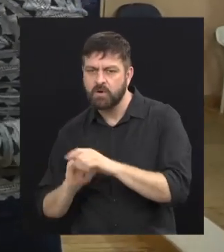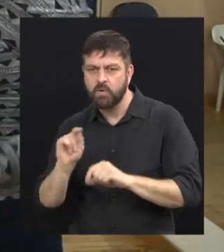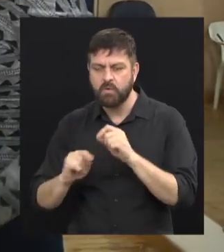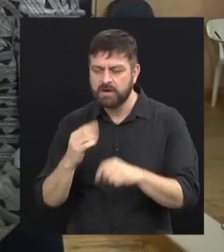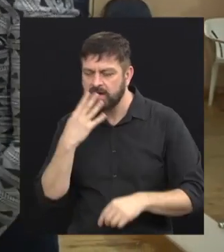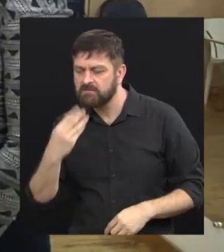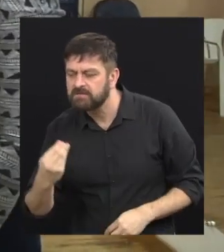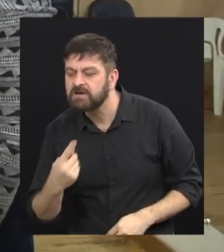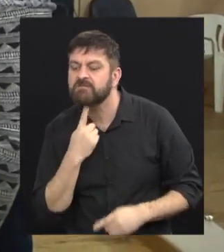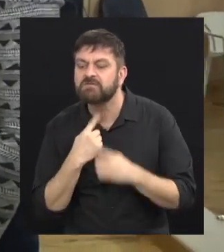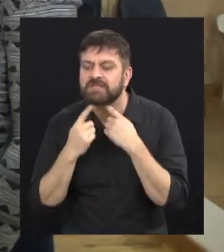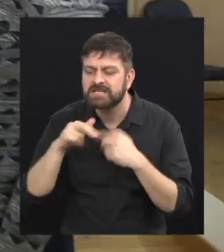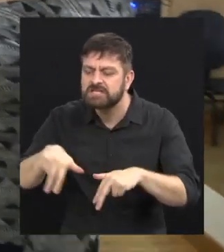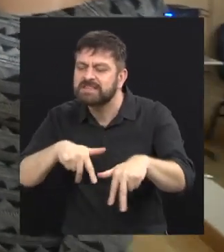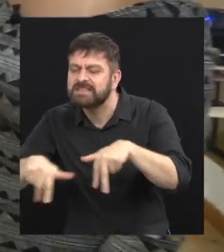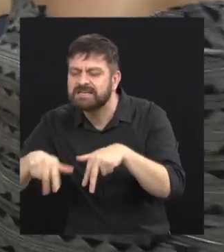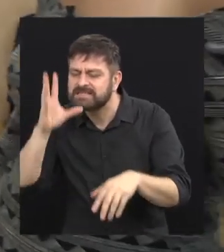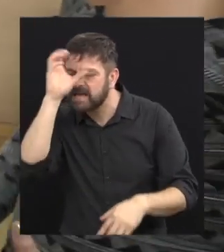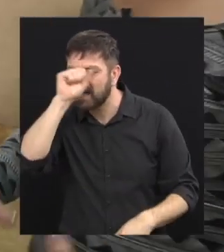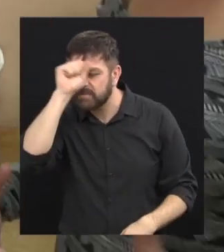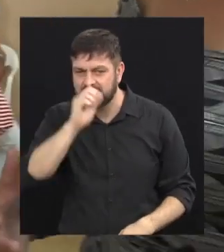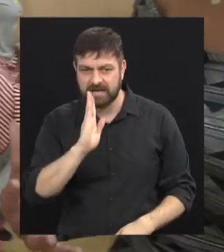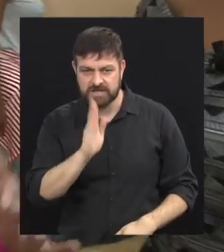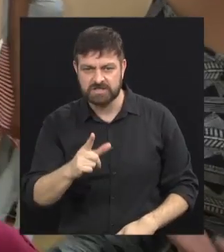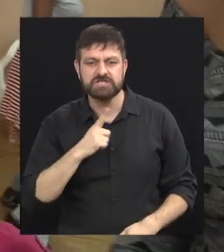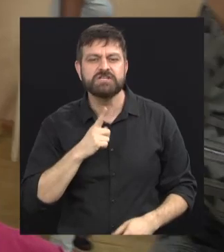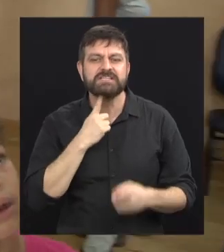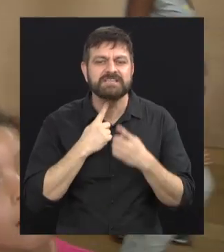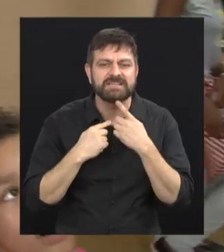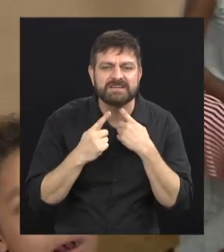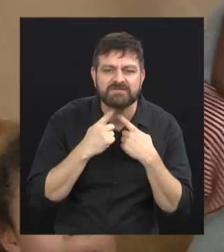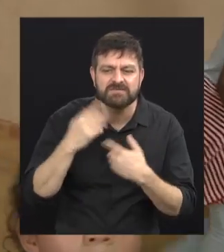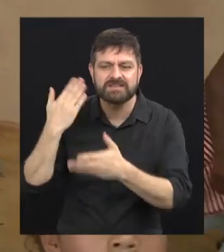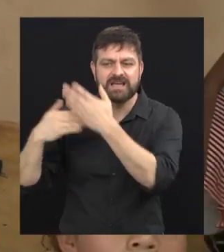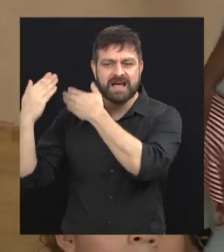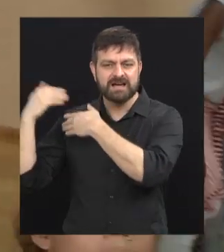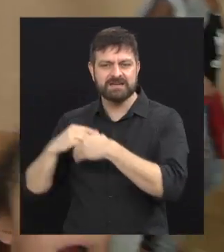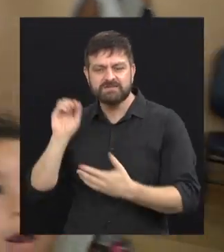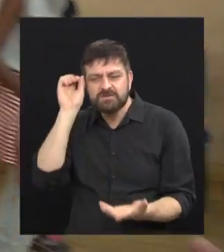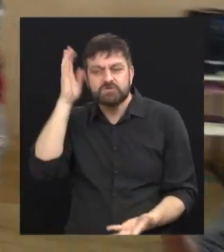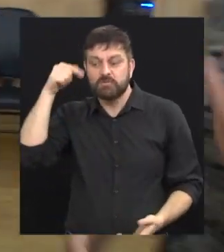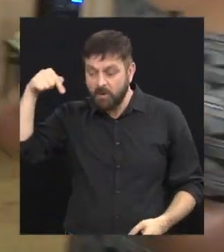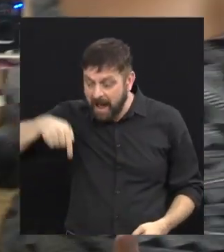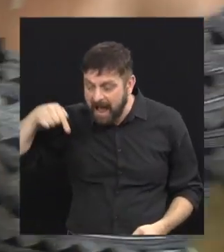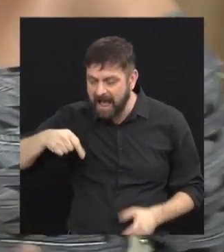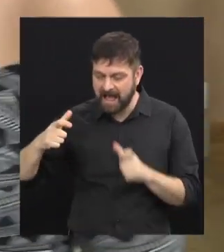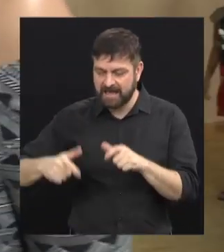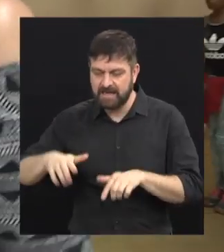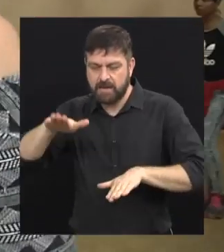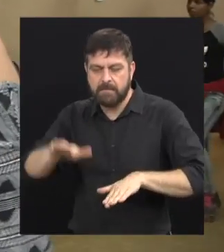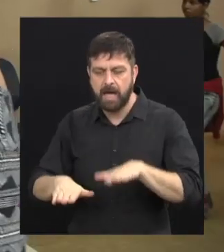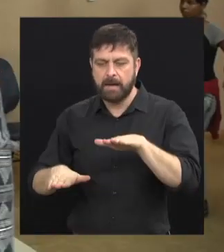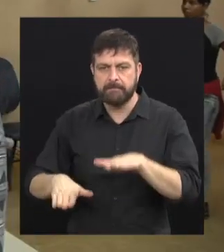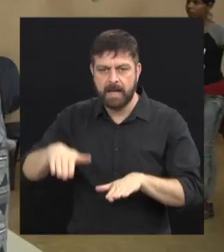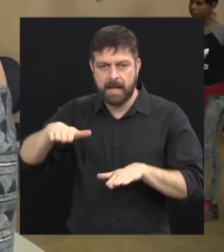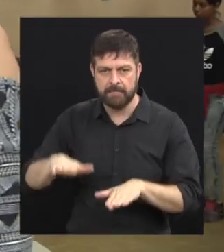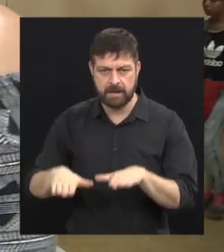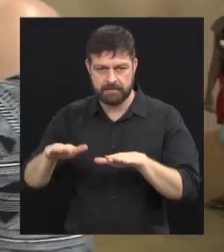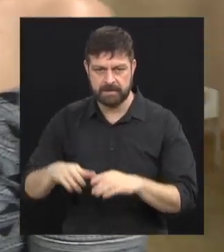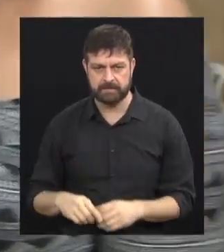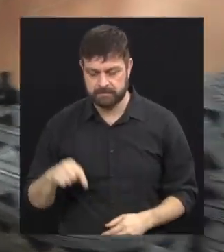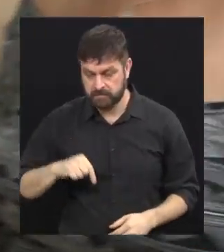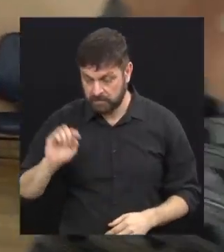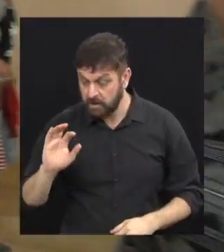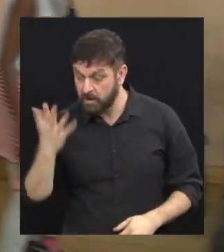O que te atraiu para a dança? Você já tinha uma vontade de dançar, ou descobriu a dança aqui, descobriu o sapateado aqui? Como que foi? Ah,